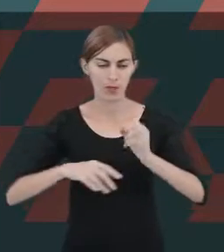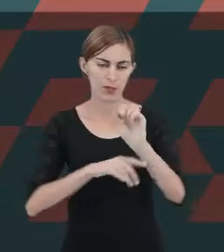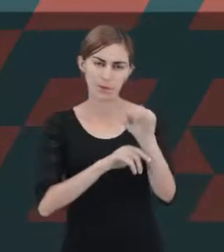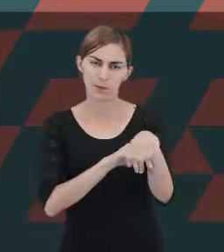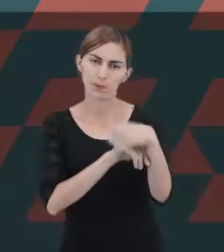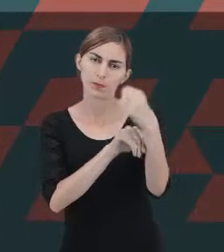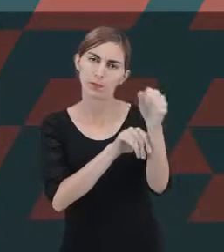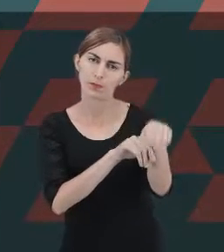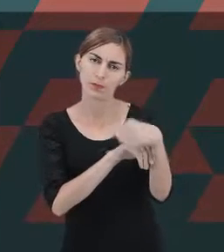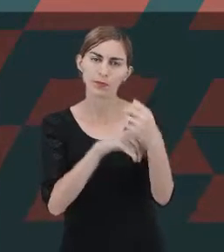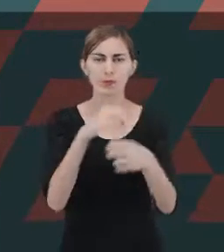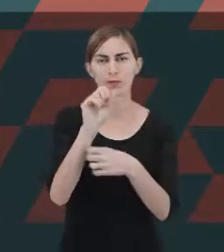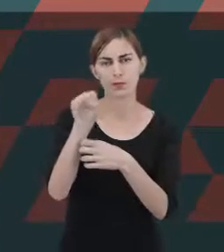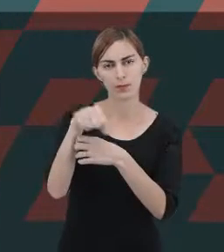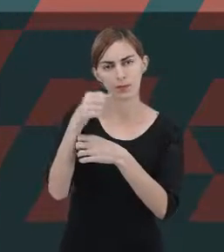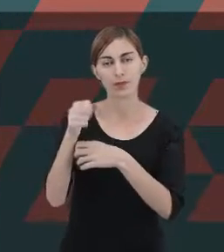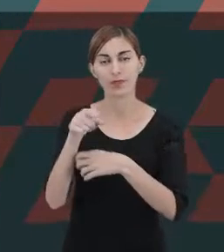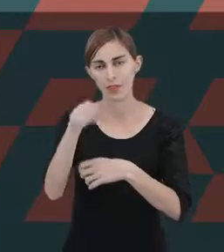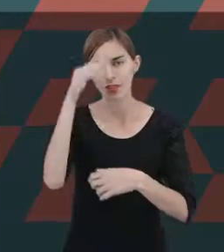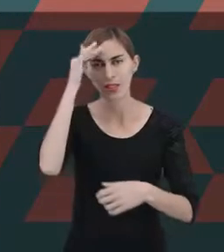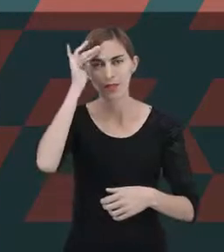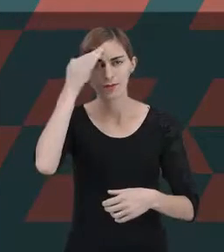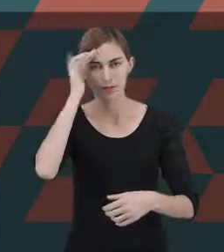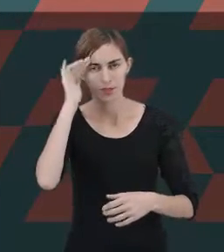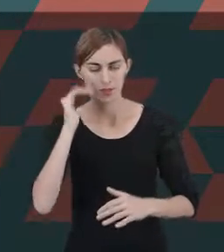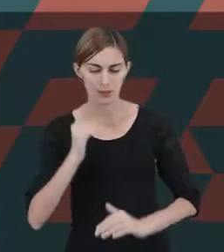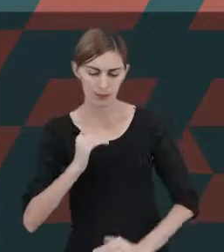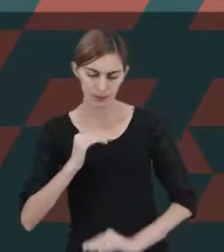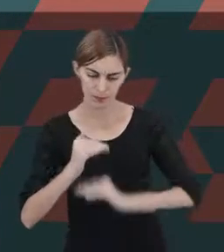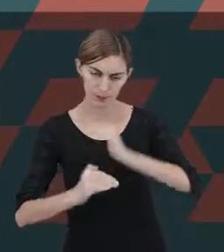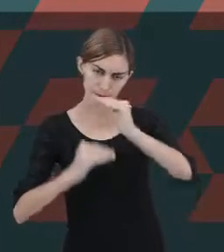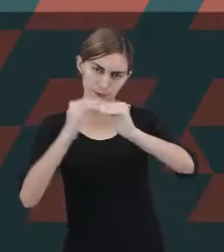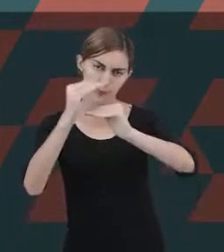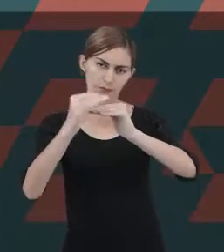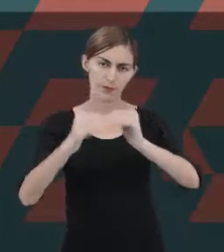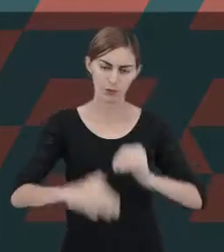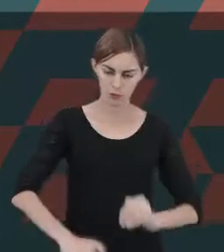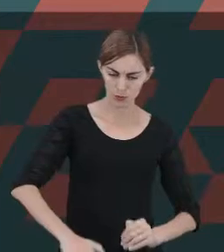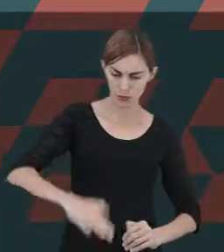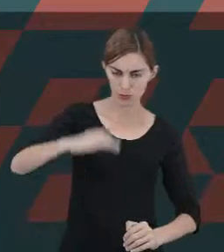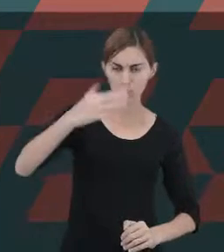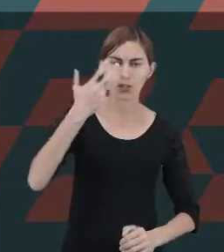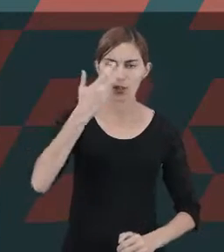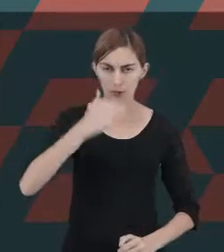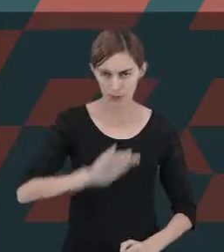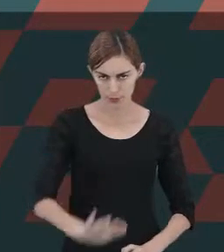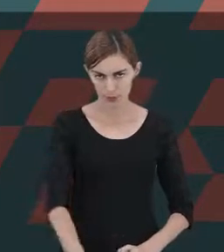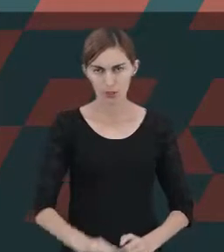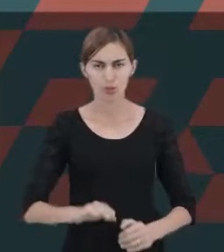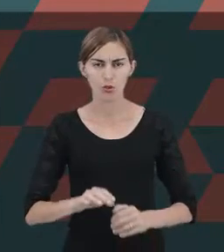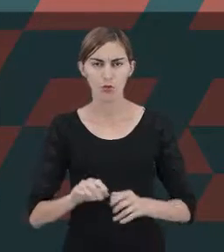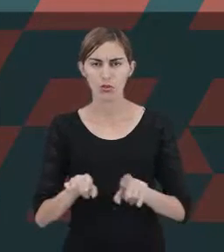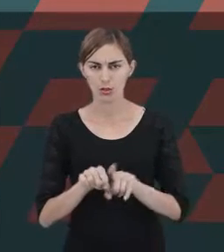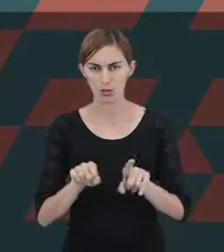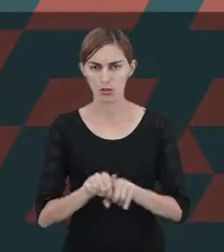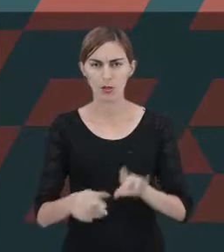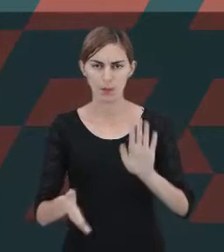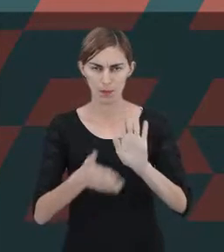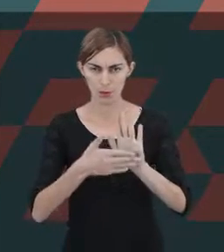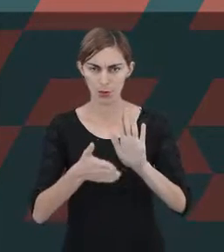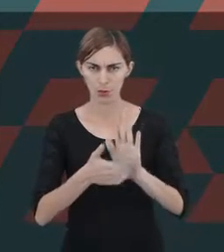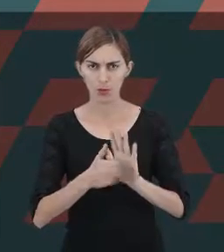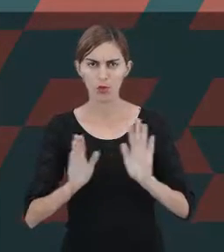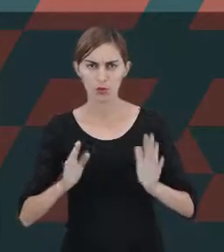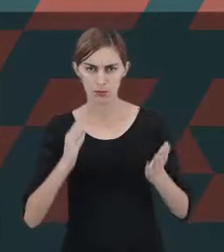que você compreenda o desenvolvimento infantil, bem como a estrutura da proposta da psicologia do